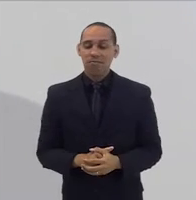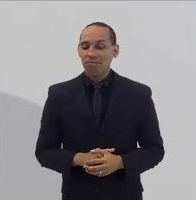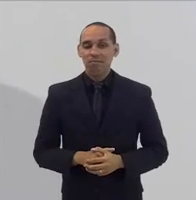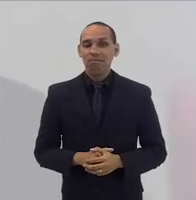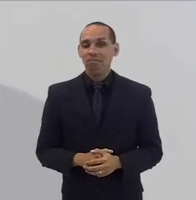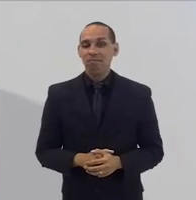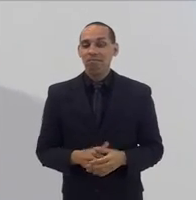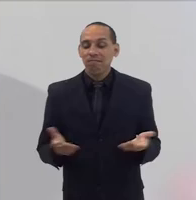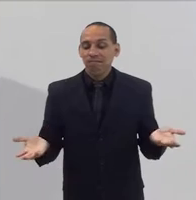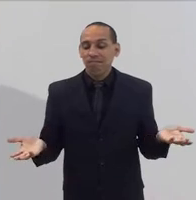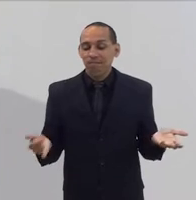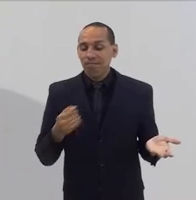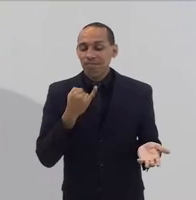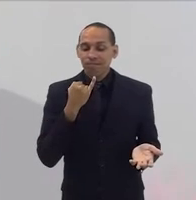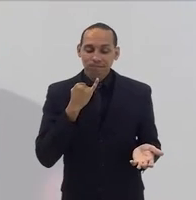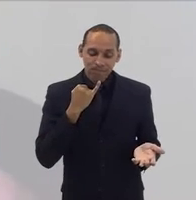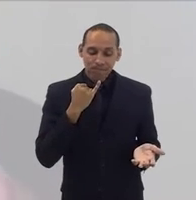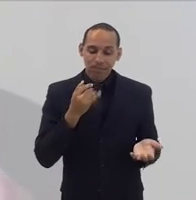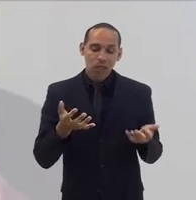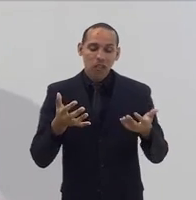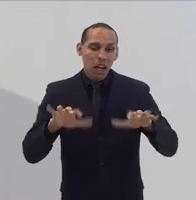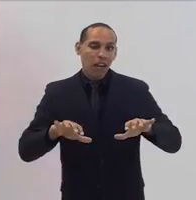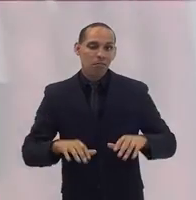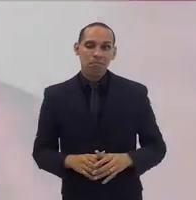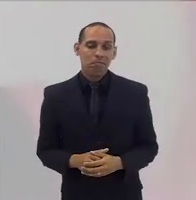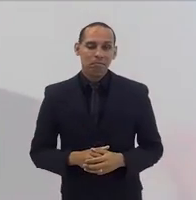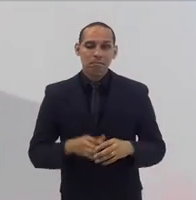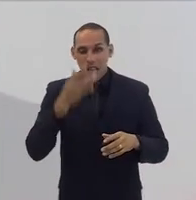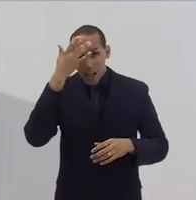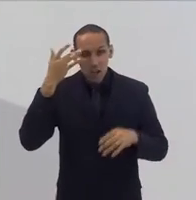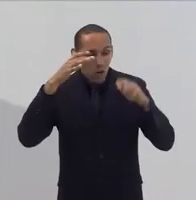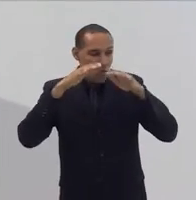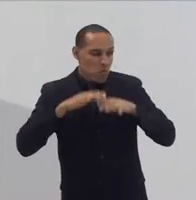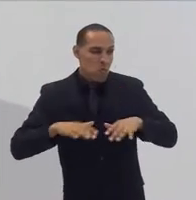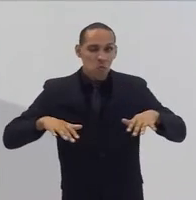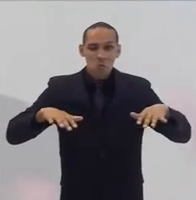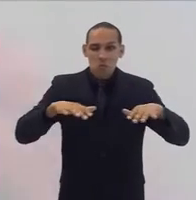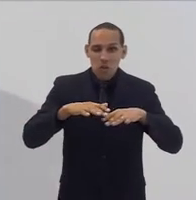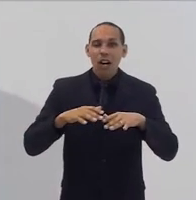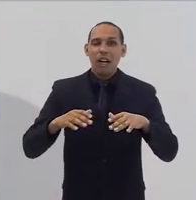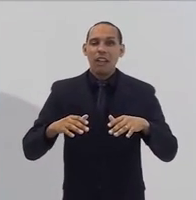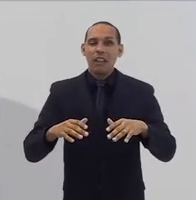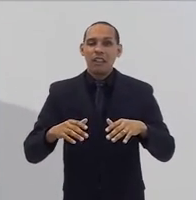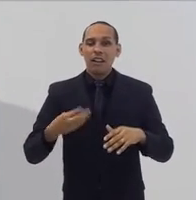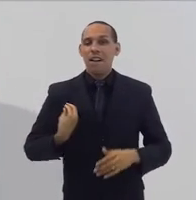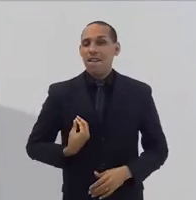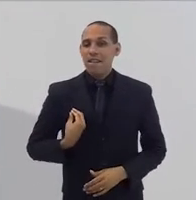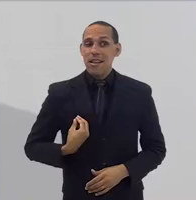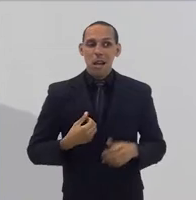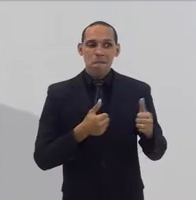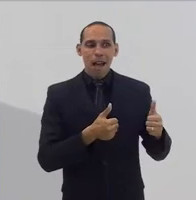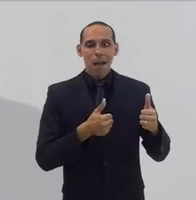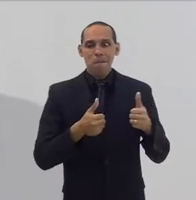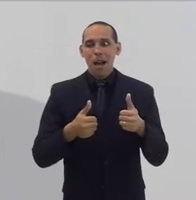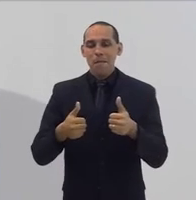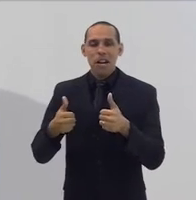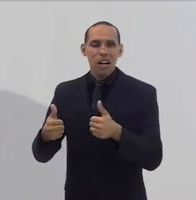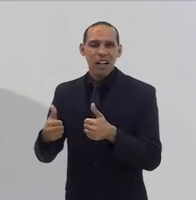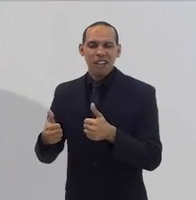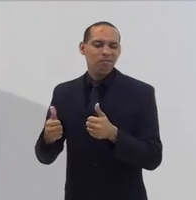infelizmente, não querer que todas as pessoas tenham condições de uma vida